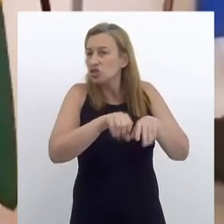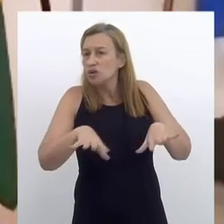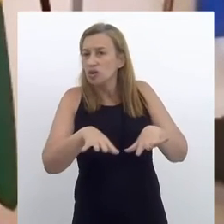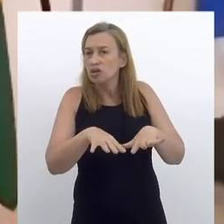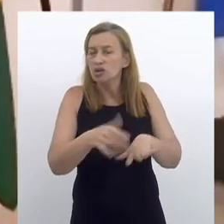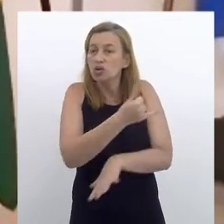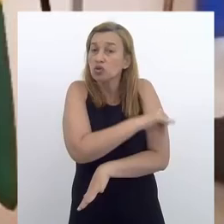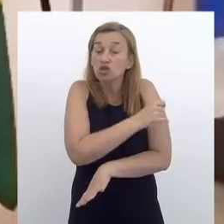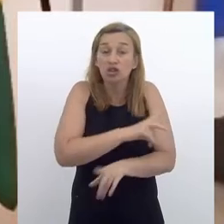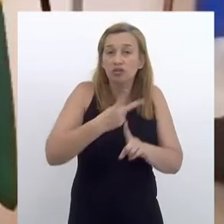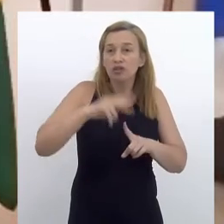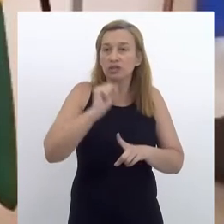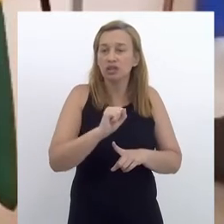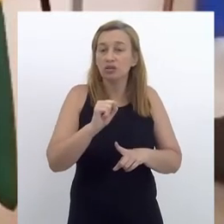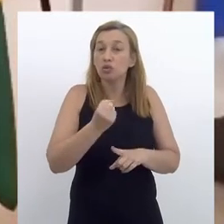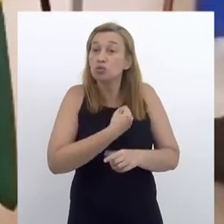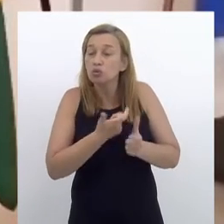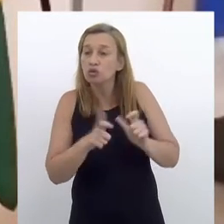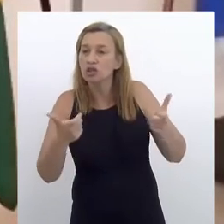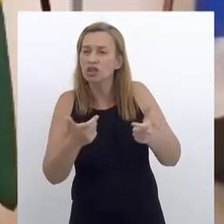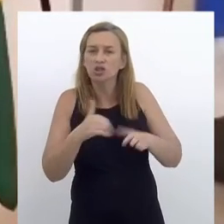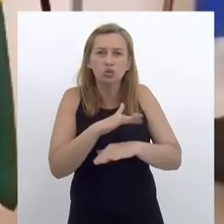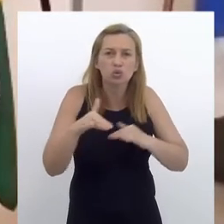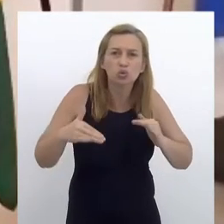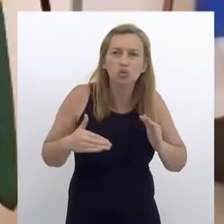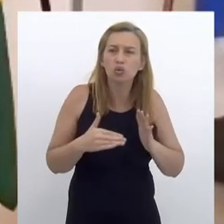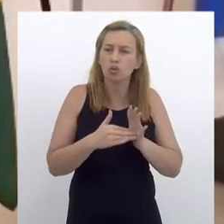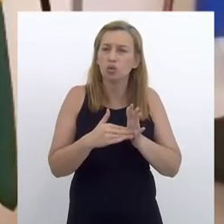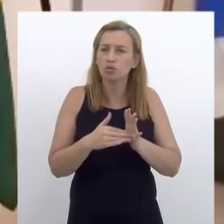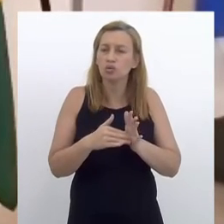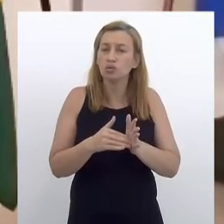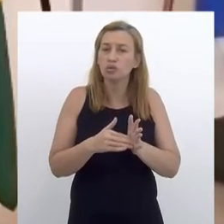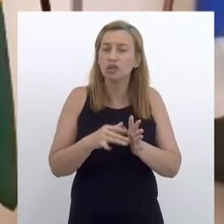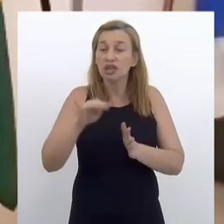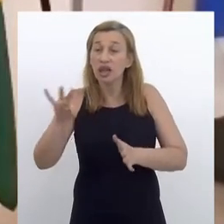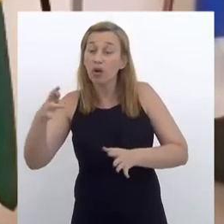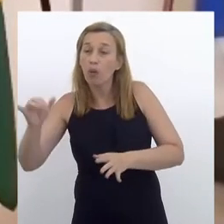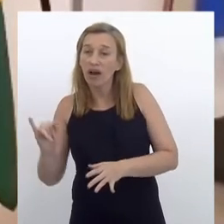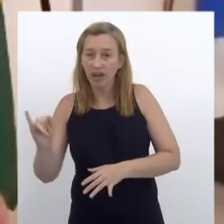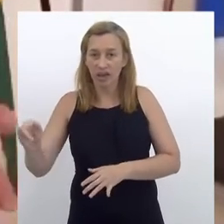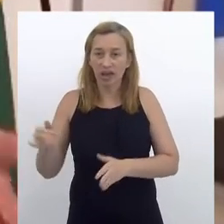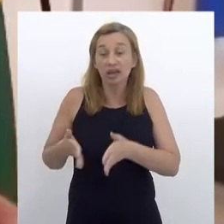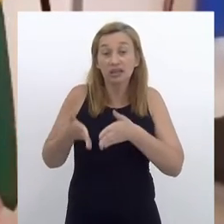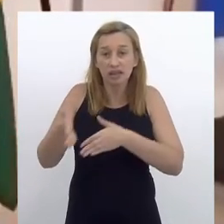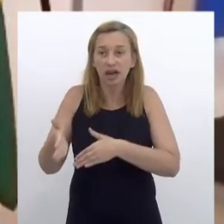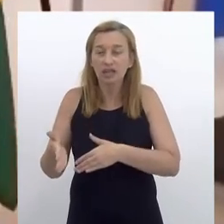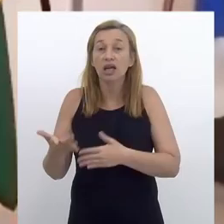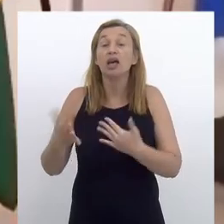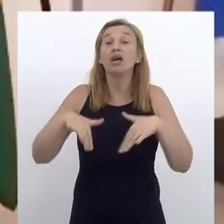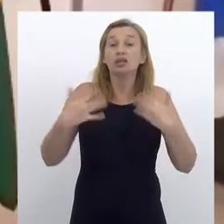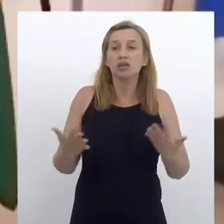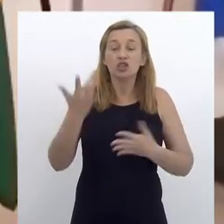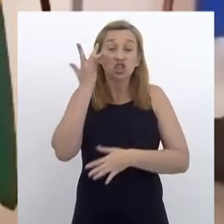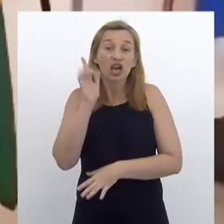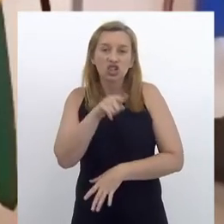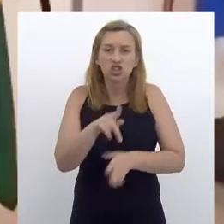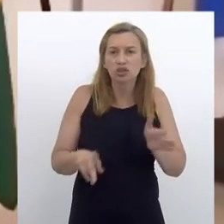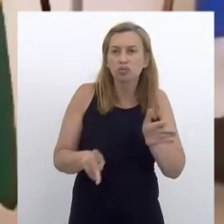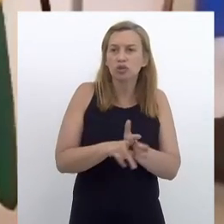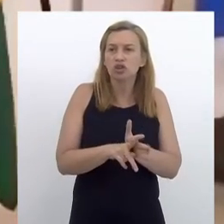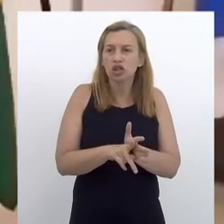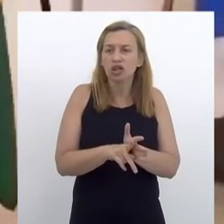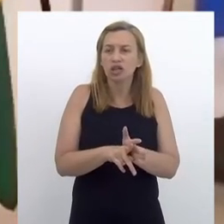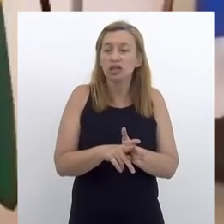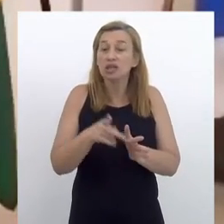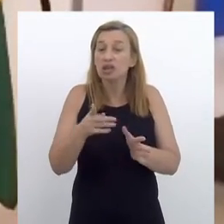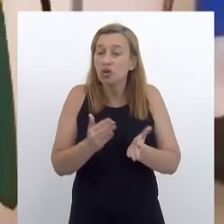para gás. E o Rio de Janeiro foi vitorioso. E a maioria entrando justamente por Itacoaí, dentro da lógica que tem. Então, gente acha até que esses